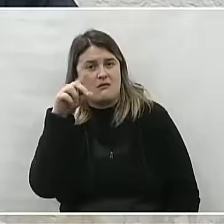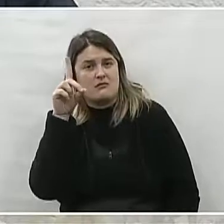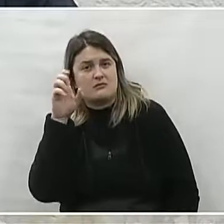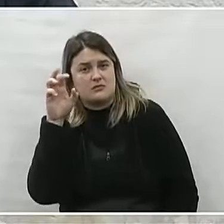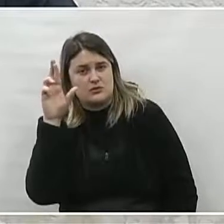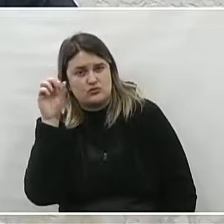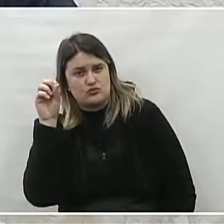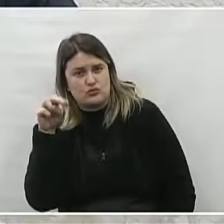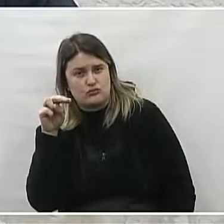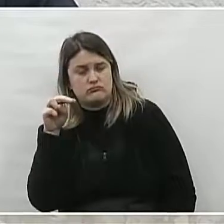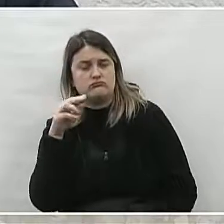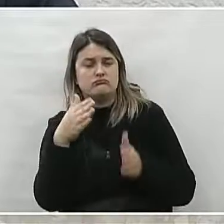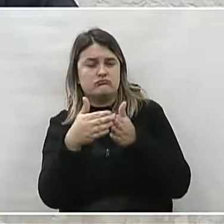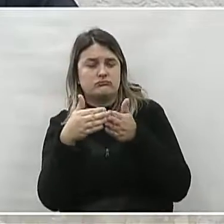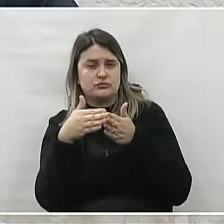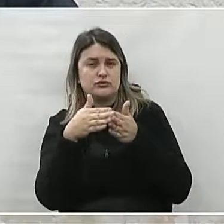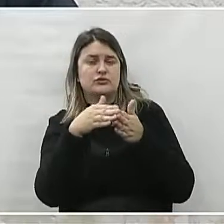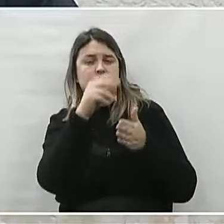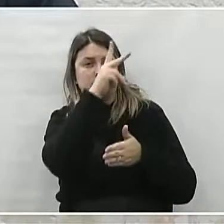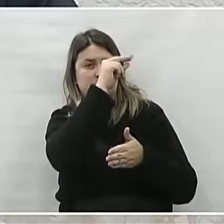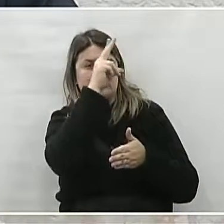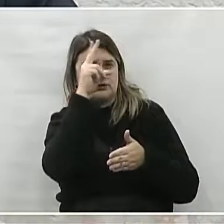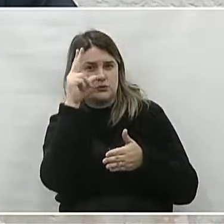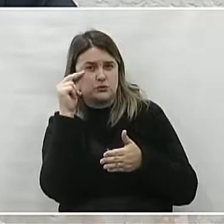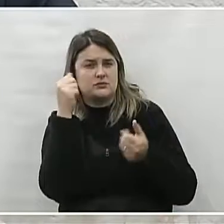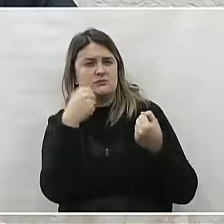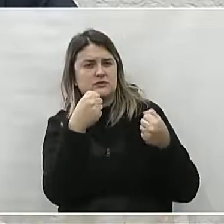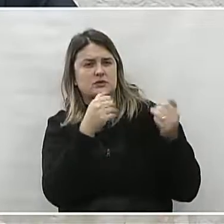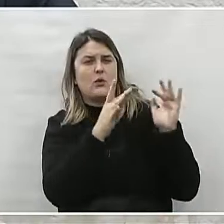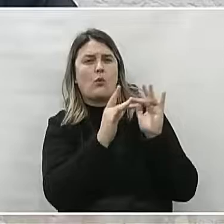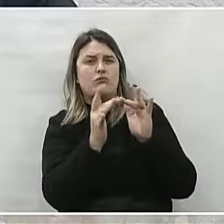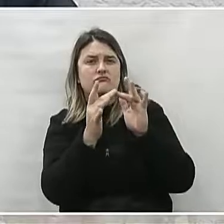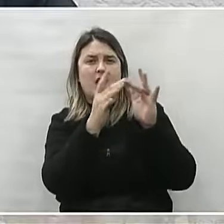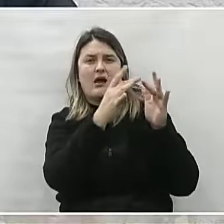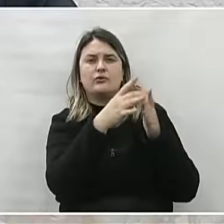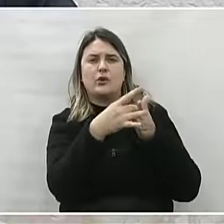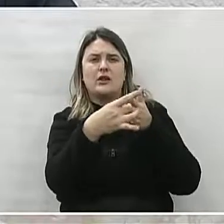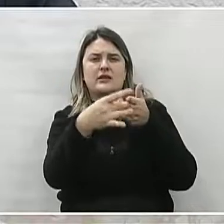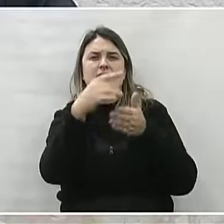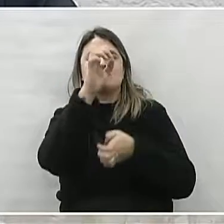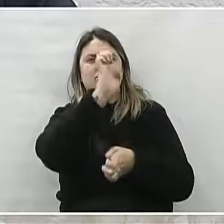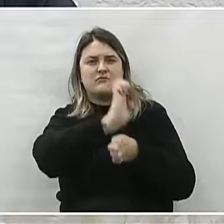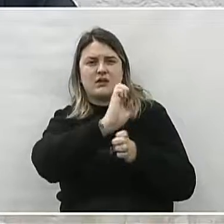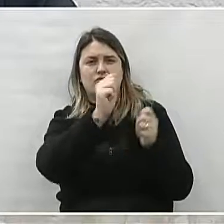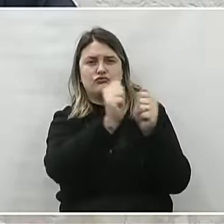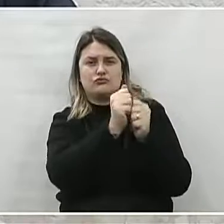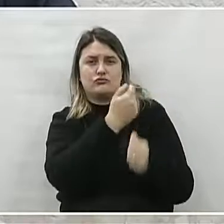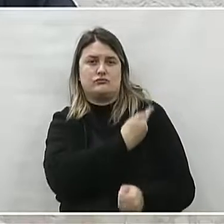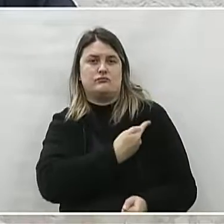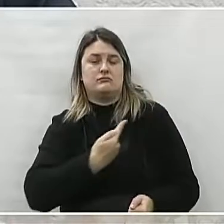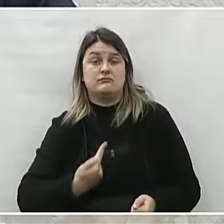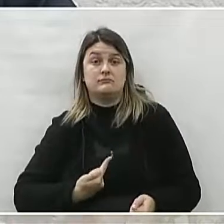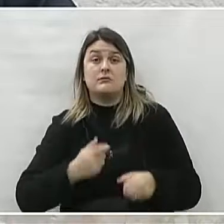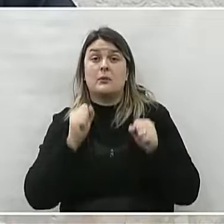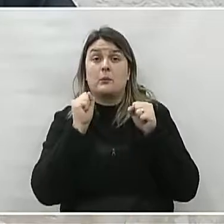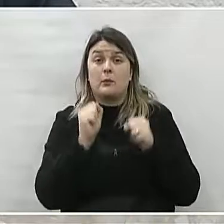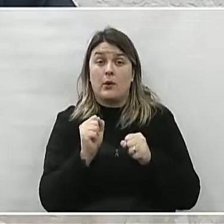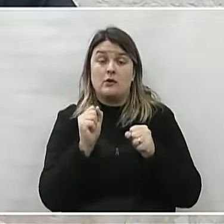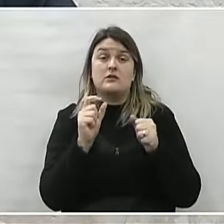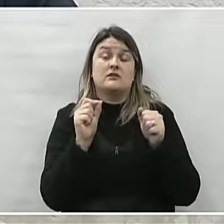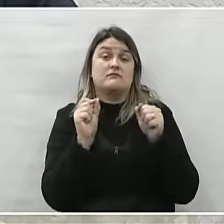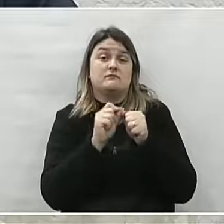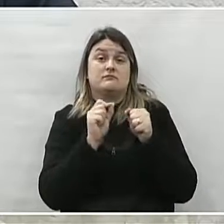Para que o Executivo entre em contato com lideranças estaduais junto ao Governo do Estado, para que possa